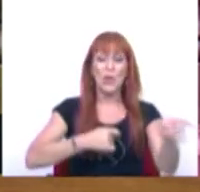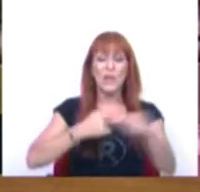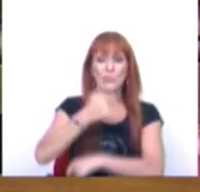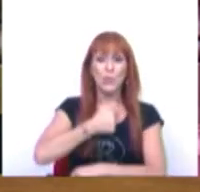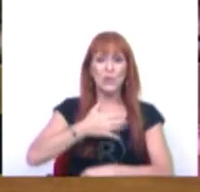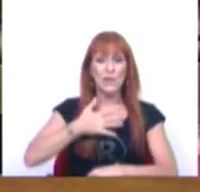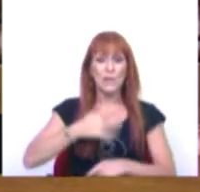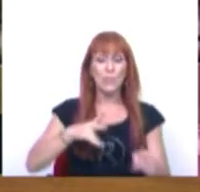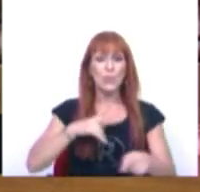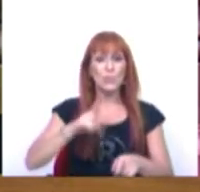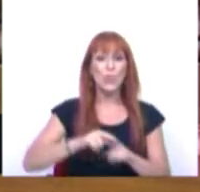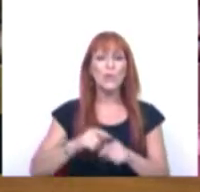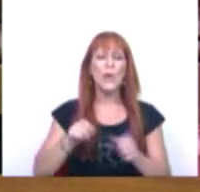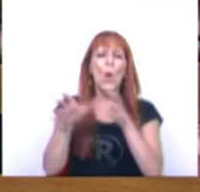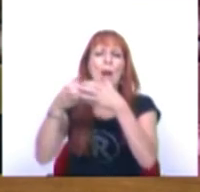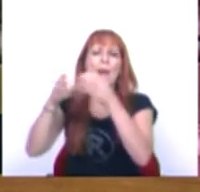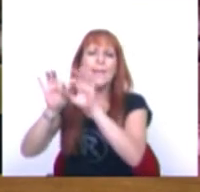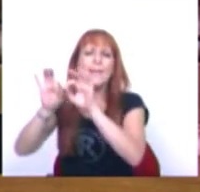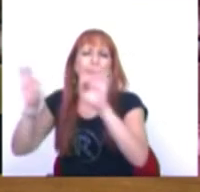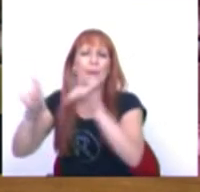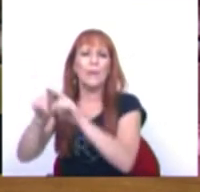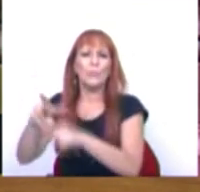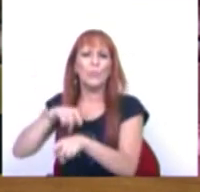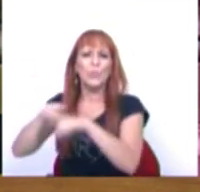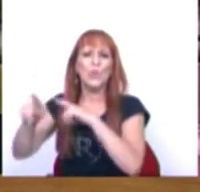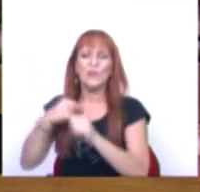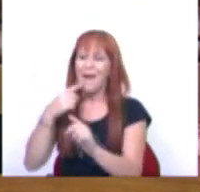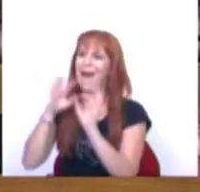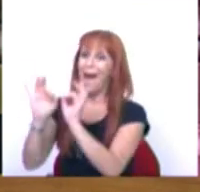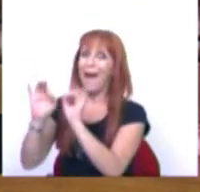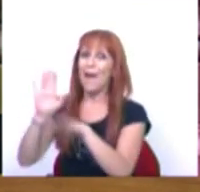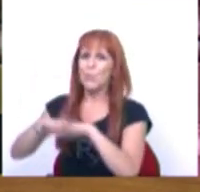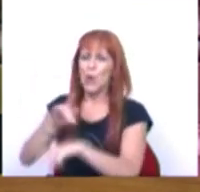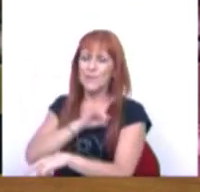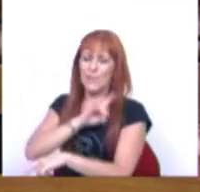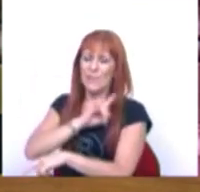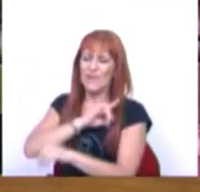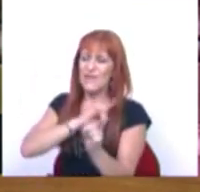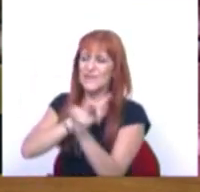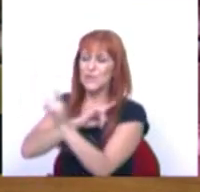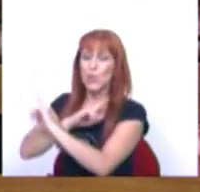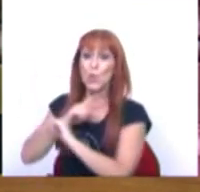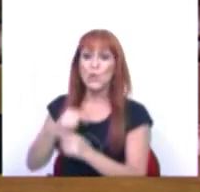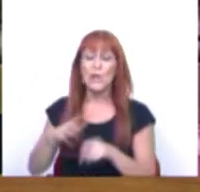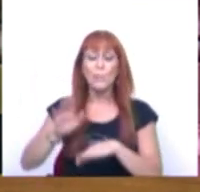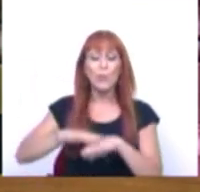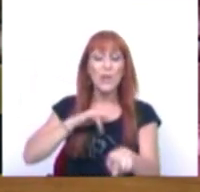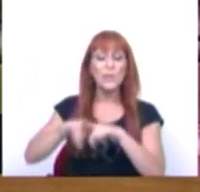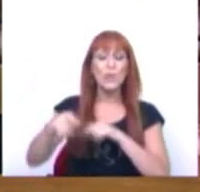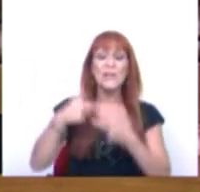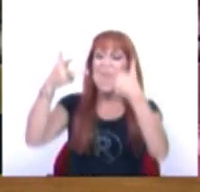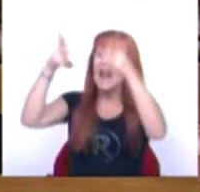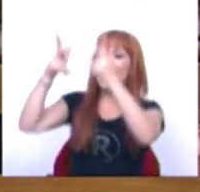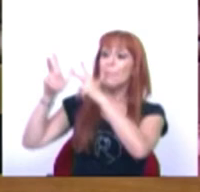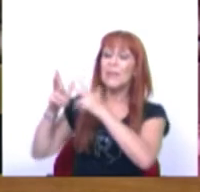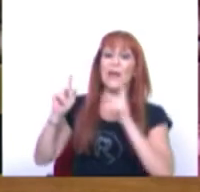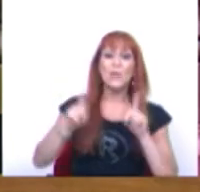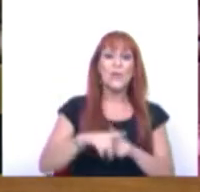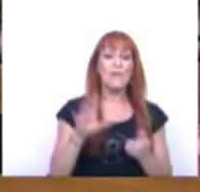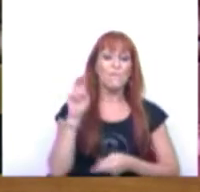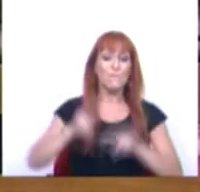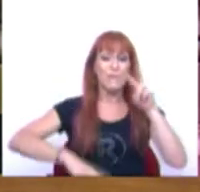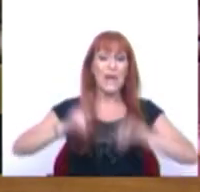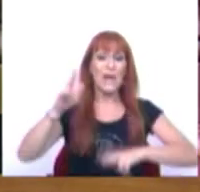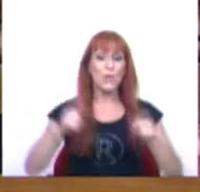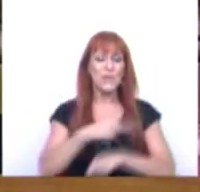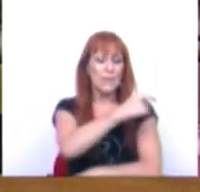Estes devedores representam uma elite política que foi beneficiada pelas privatizações e pelas políticas de liberalização financeira.